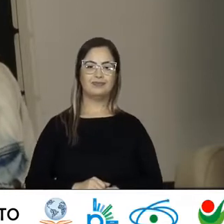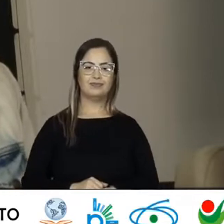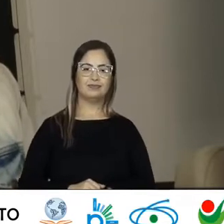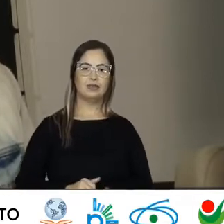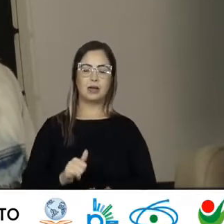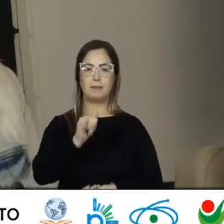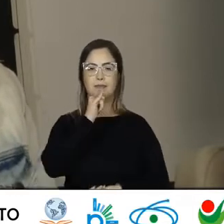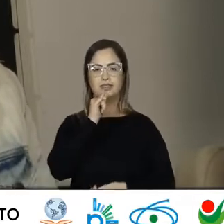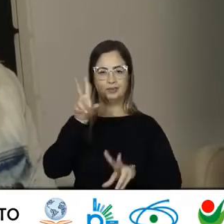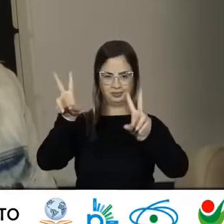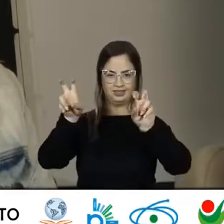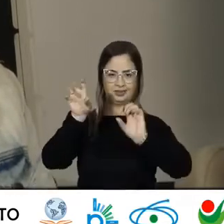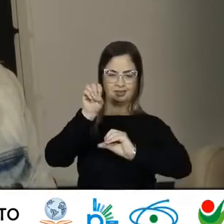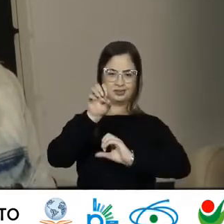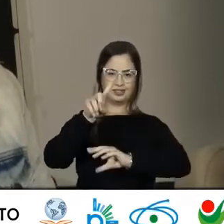Também Da temática